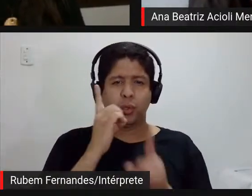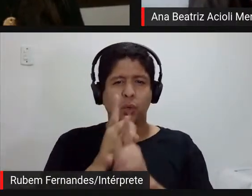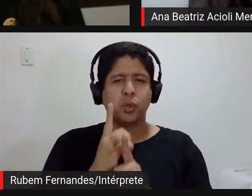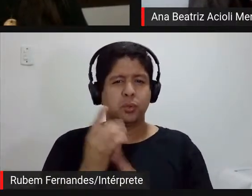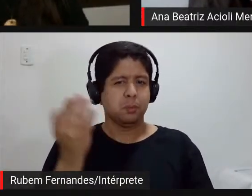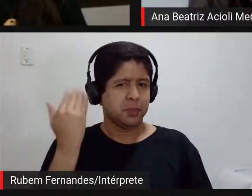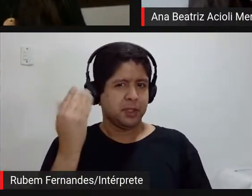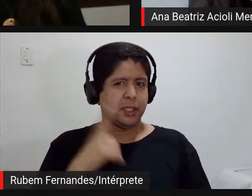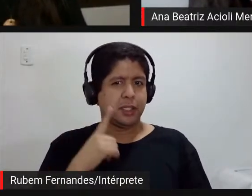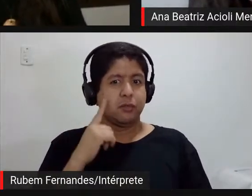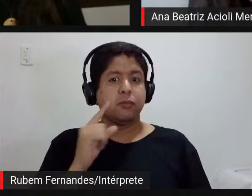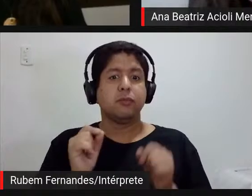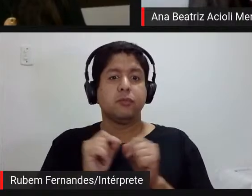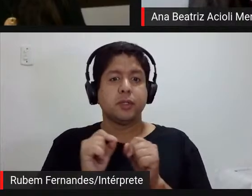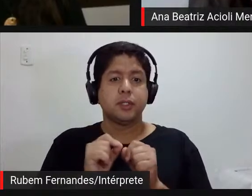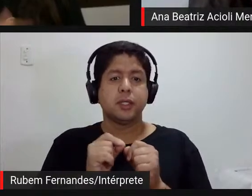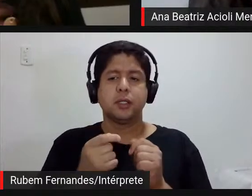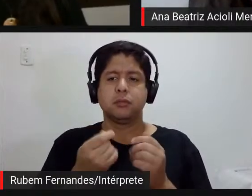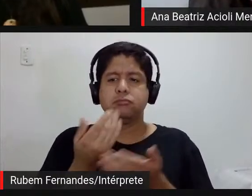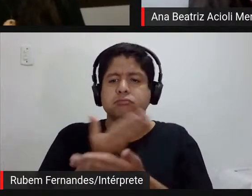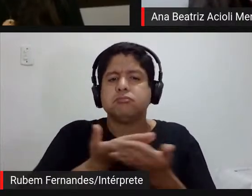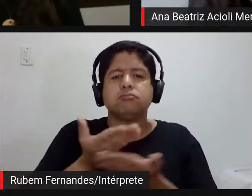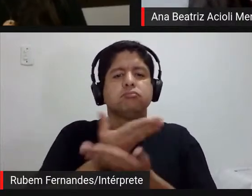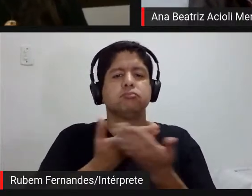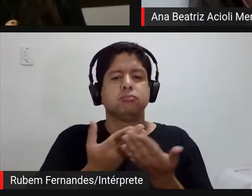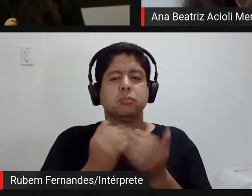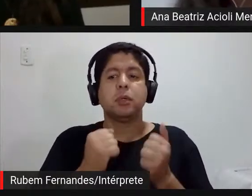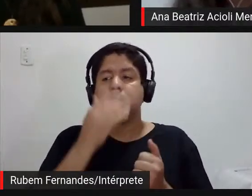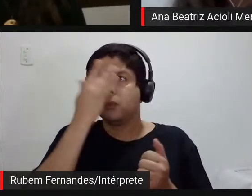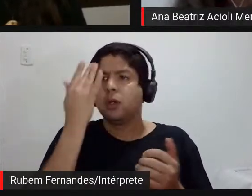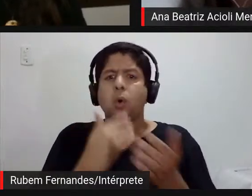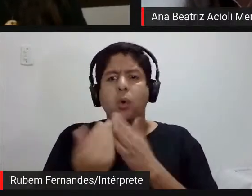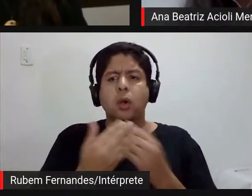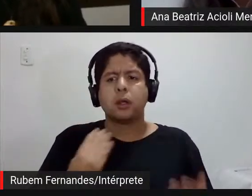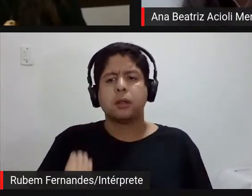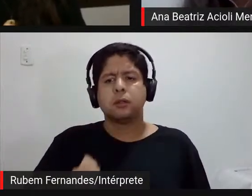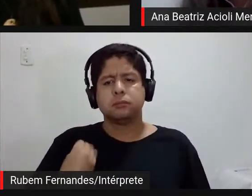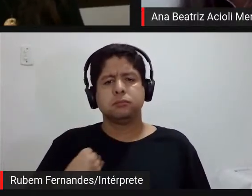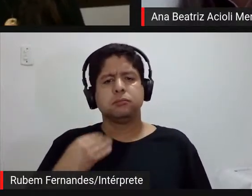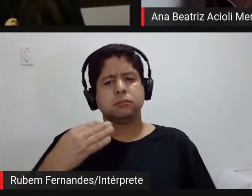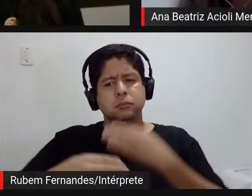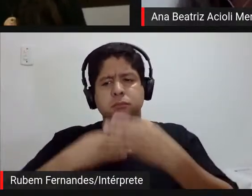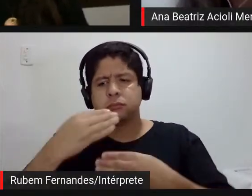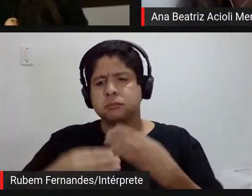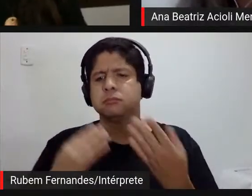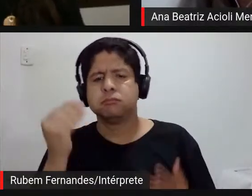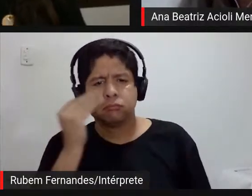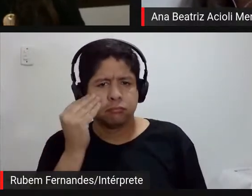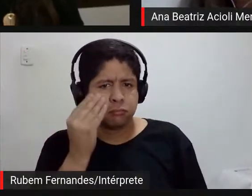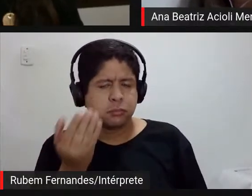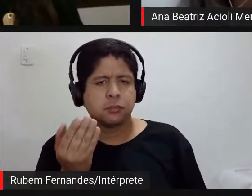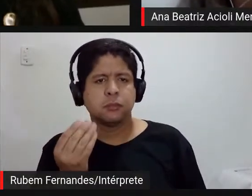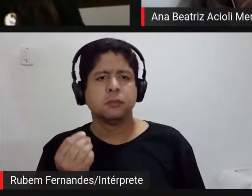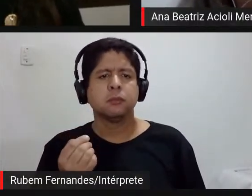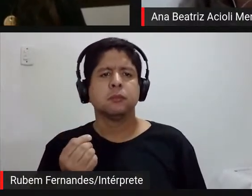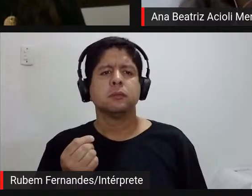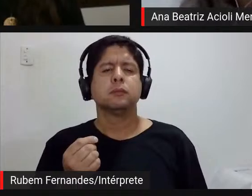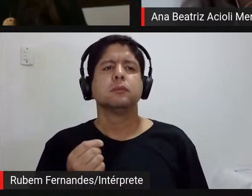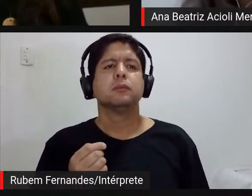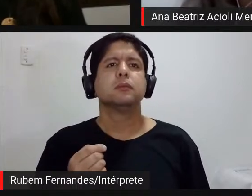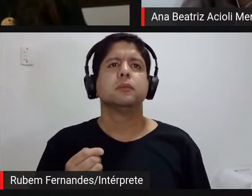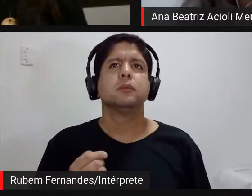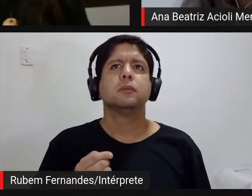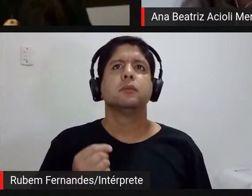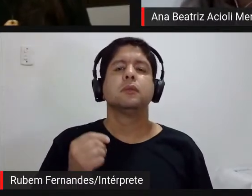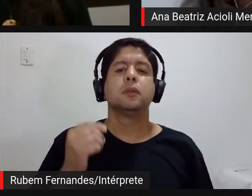fazer uma curadoria dialogal né todo mundo pode participar desse processo curatorial não só né o curador as pessoas que estavam ali